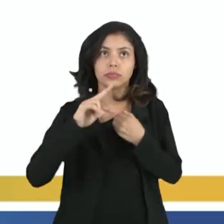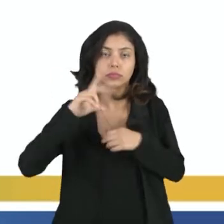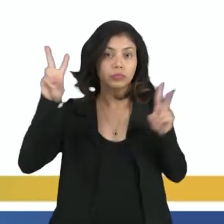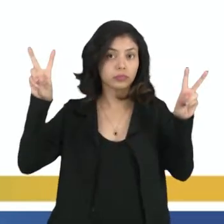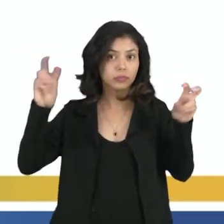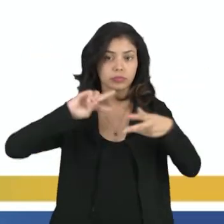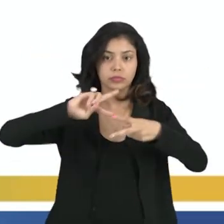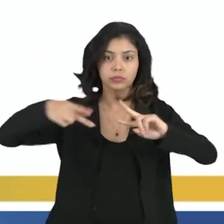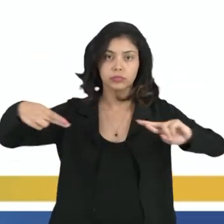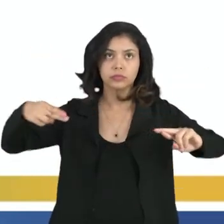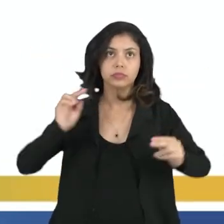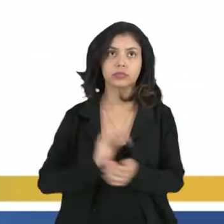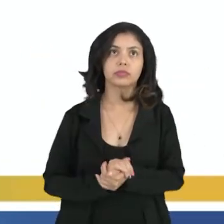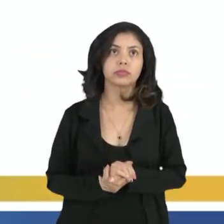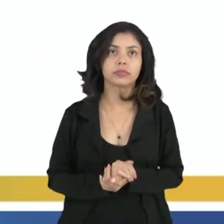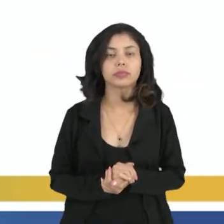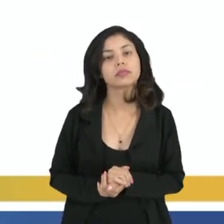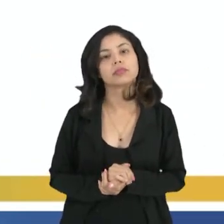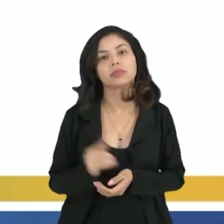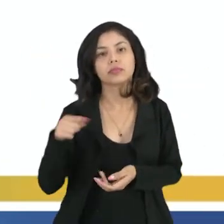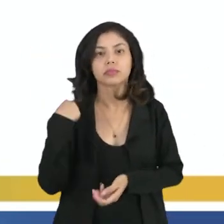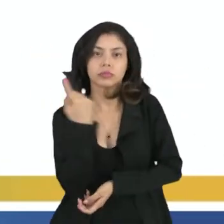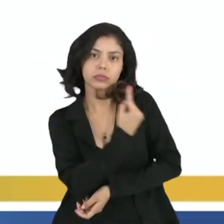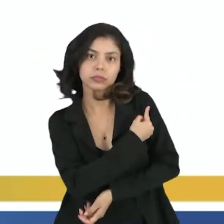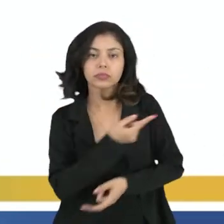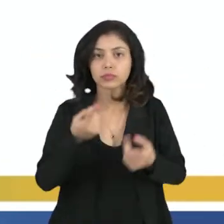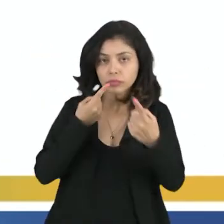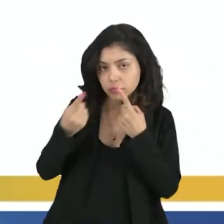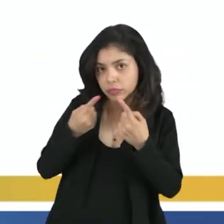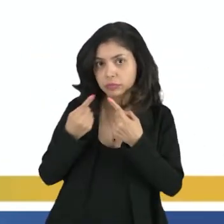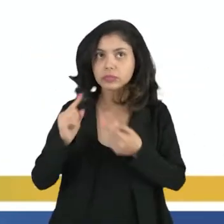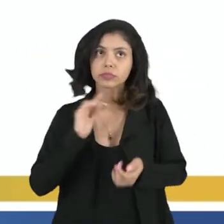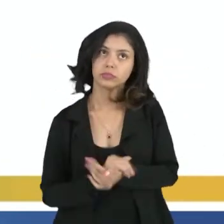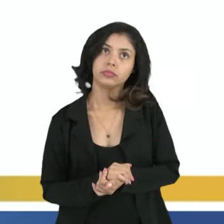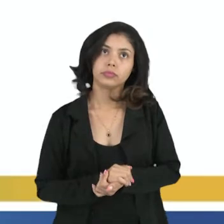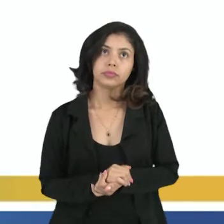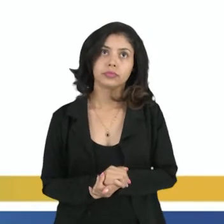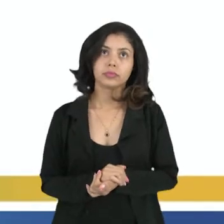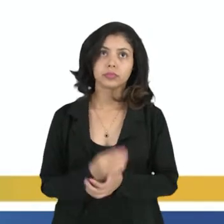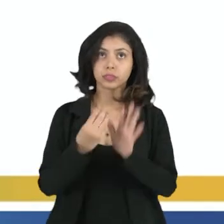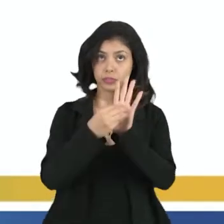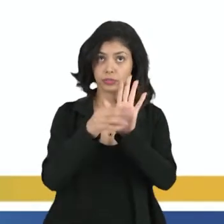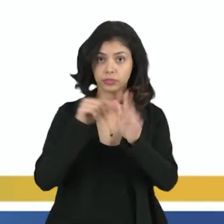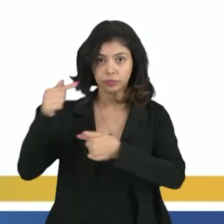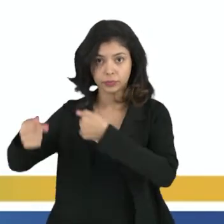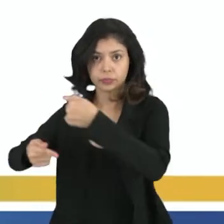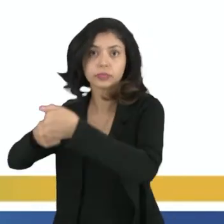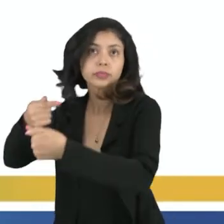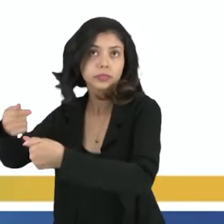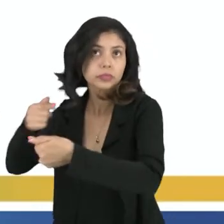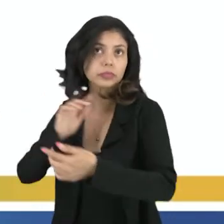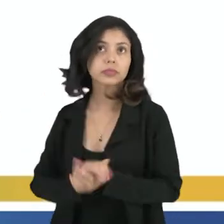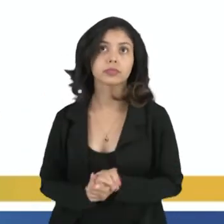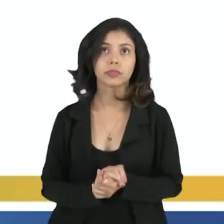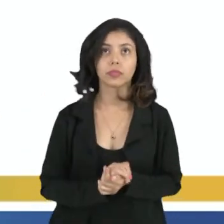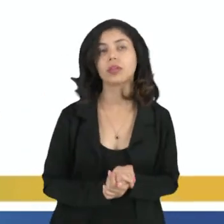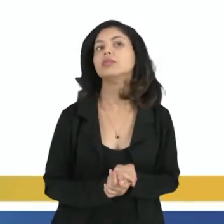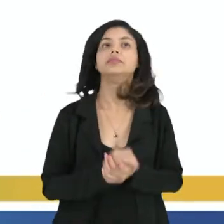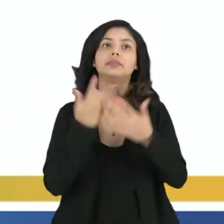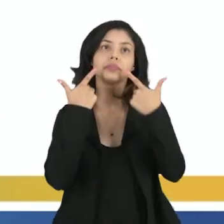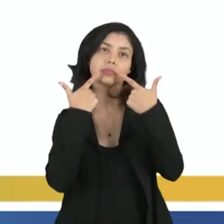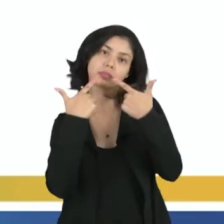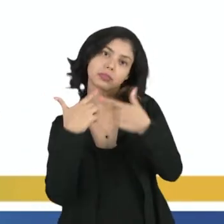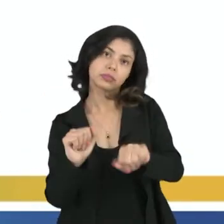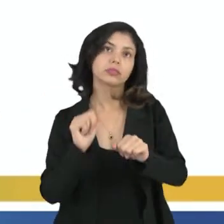termos genéticos, né? Que é o que a gente acabou de discutir. É transmitida de geração a geração